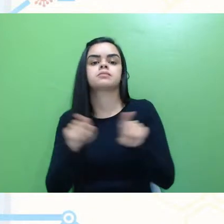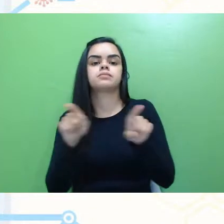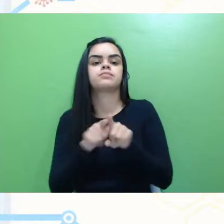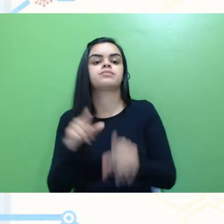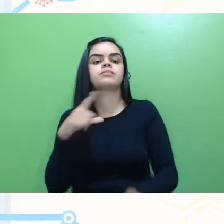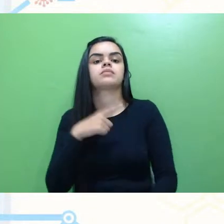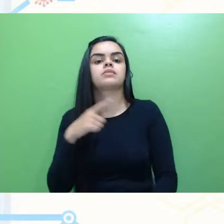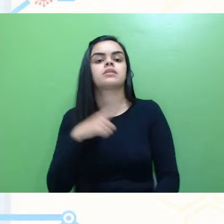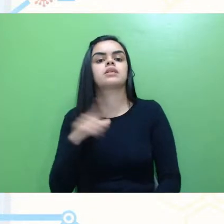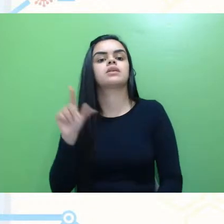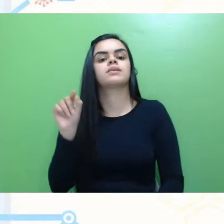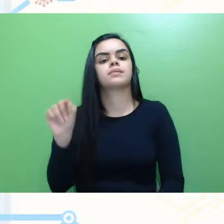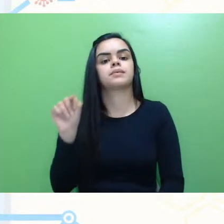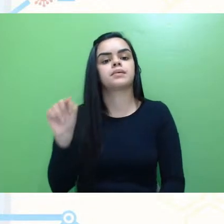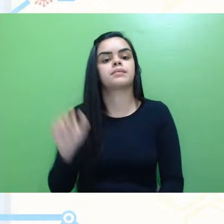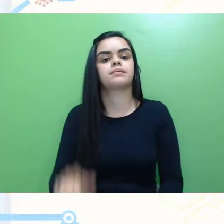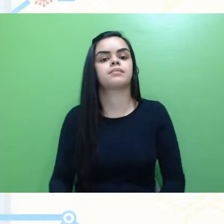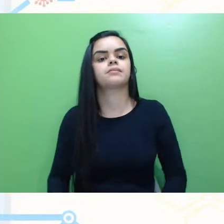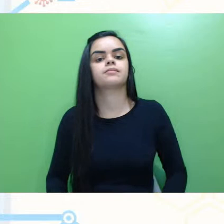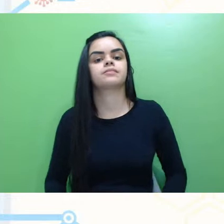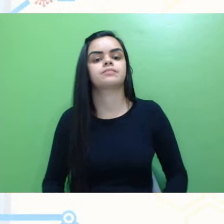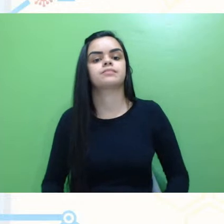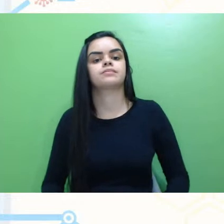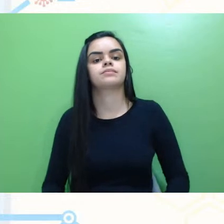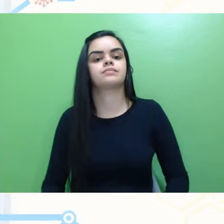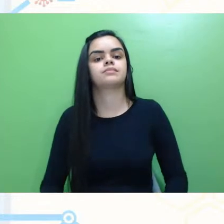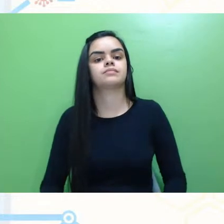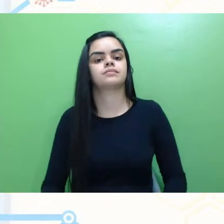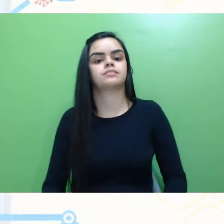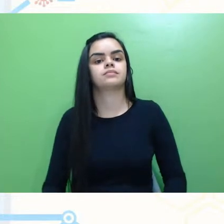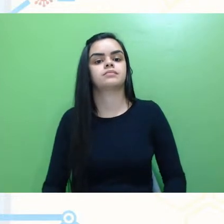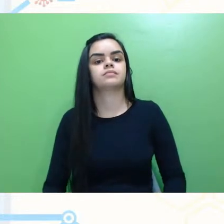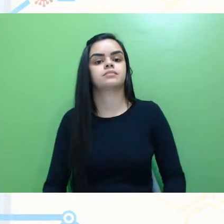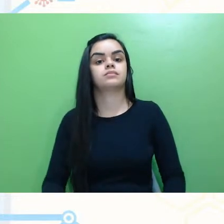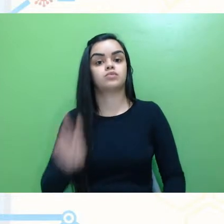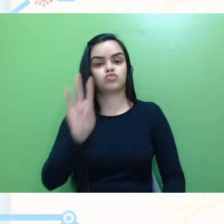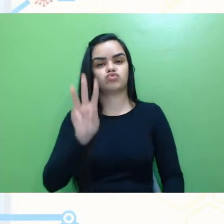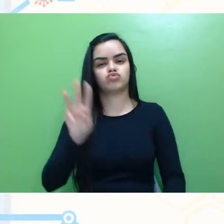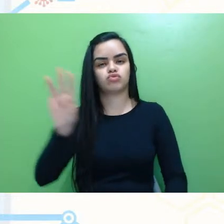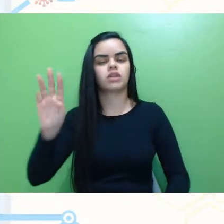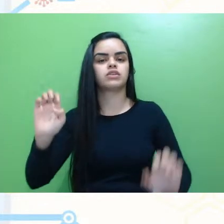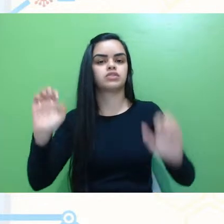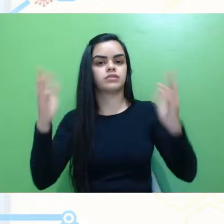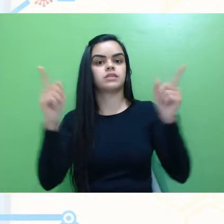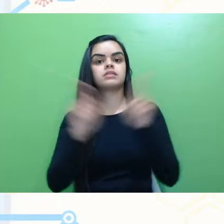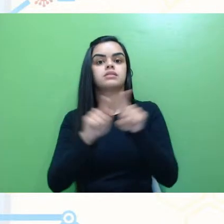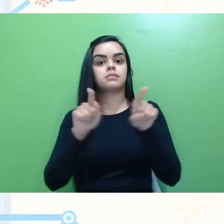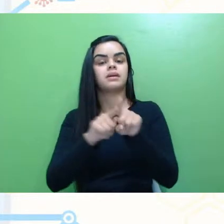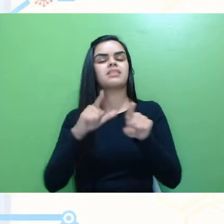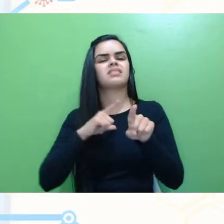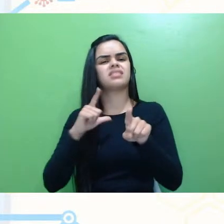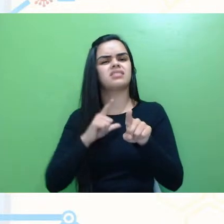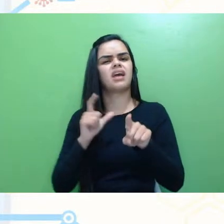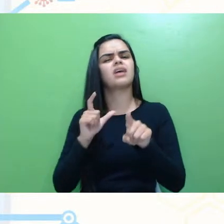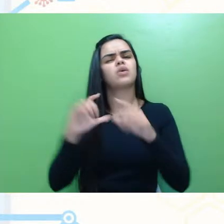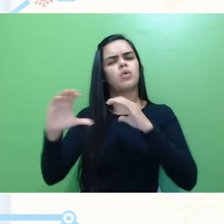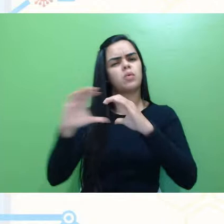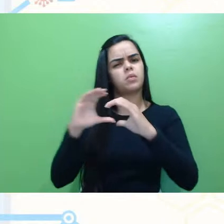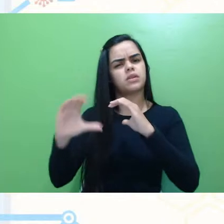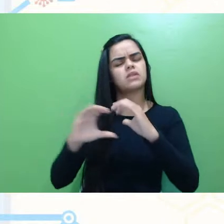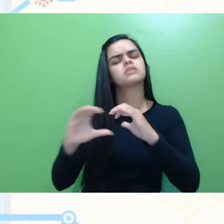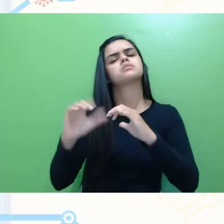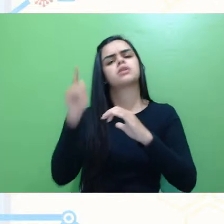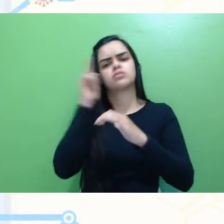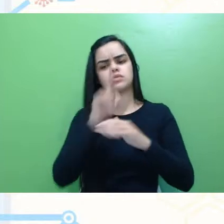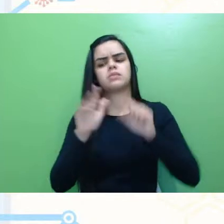ali, no, no site do evento, um canal de comunicação também, para fazerem as suas